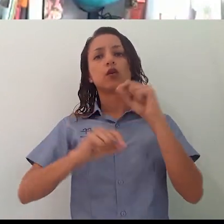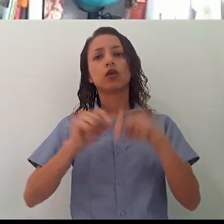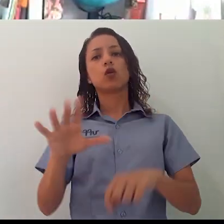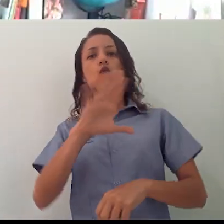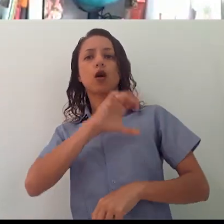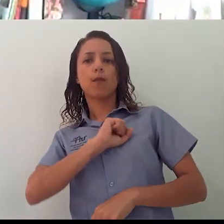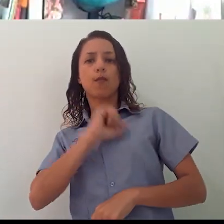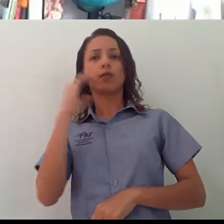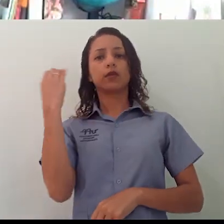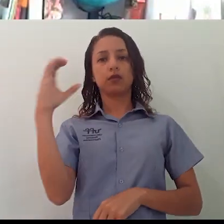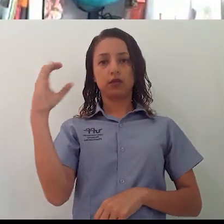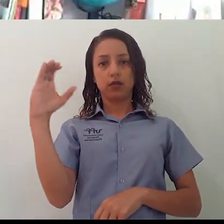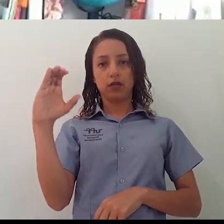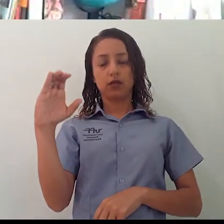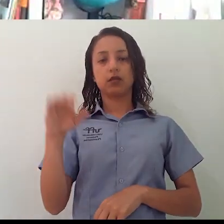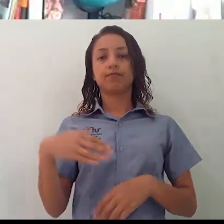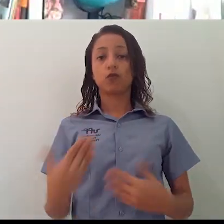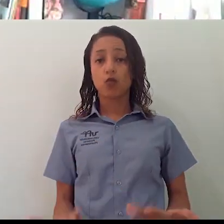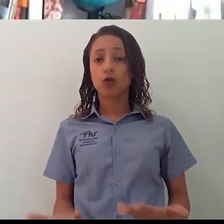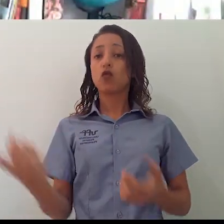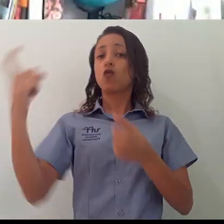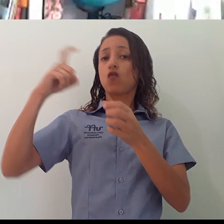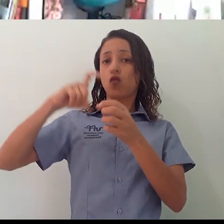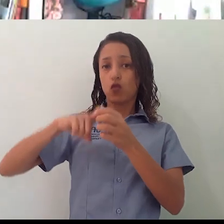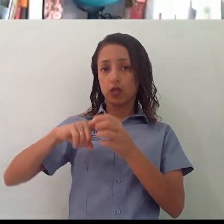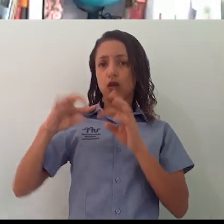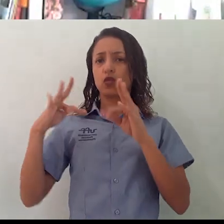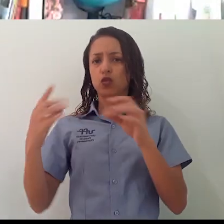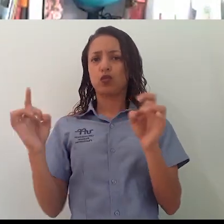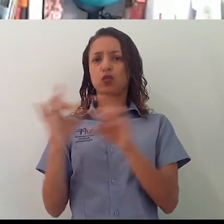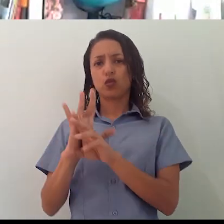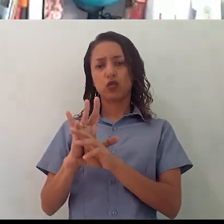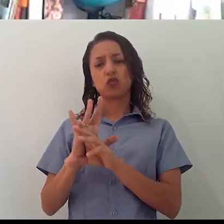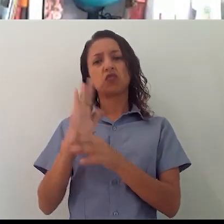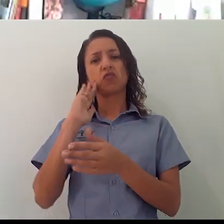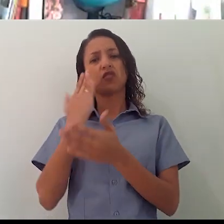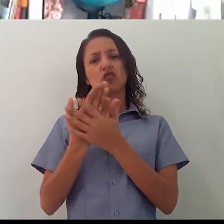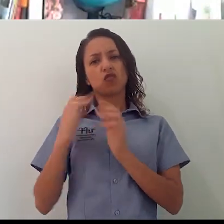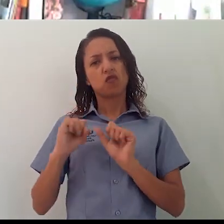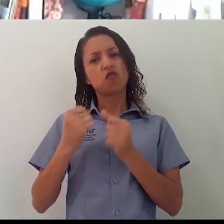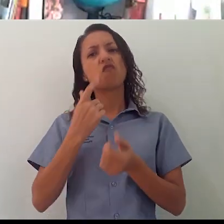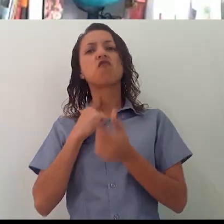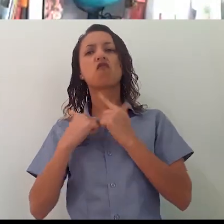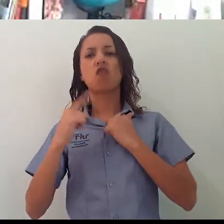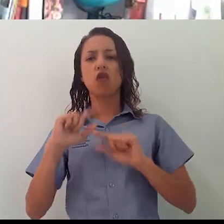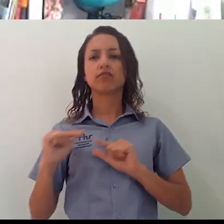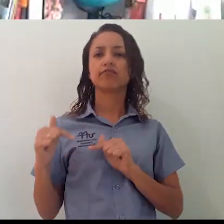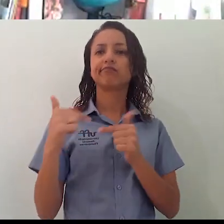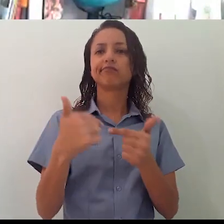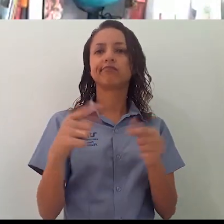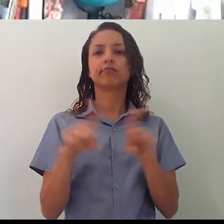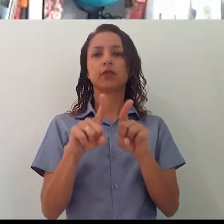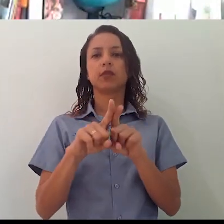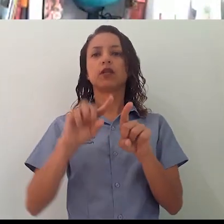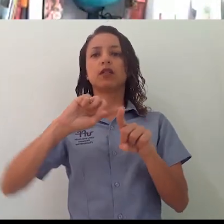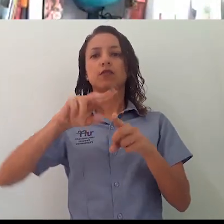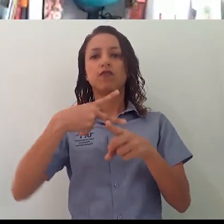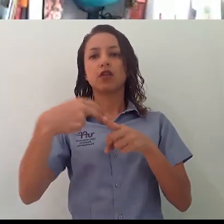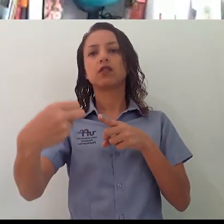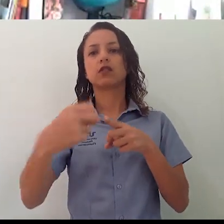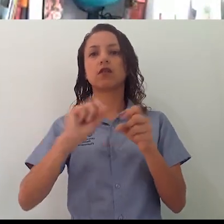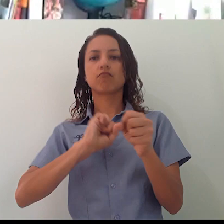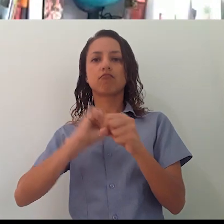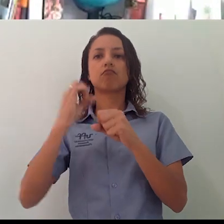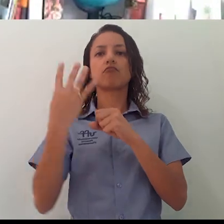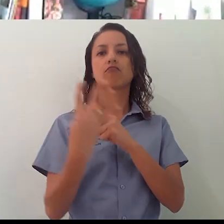nos une, que é a chama e o amor pela ciência. Quando a gente voltar disso tudo, eu acho que a gente volta mais forte, com mais garra, após termos